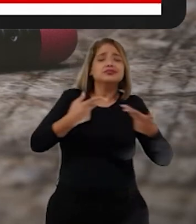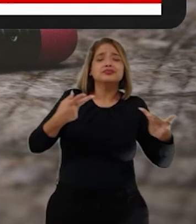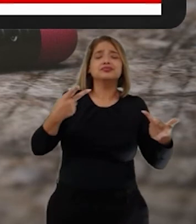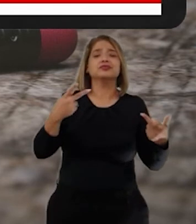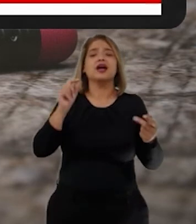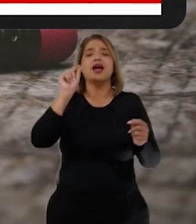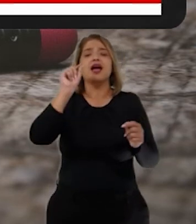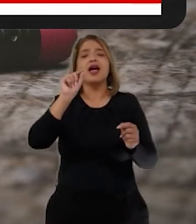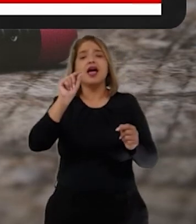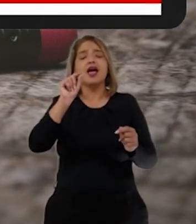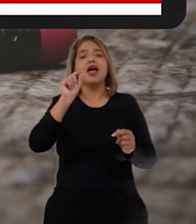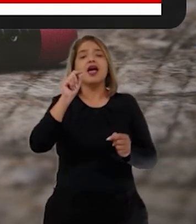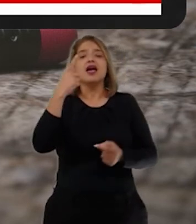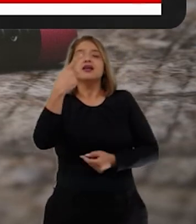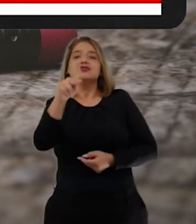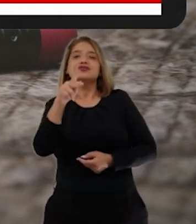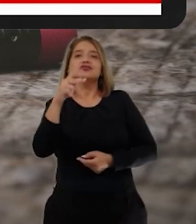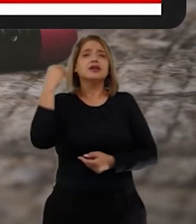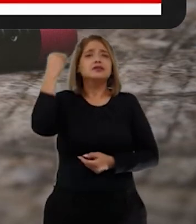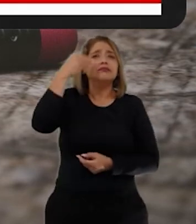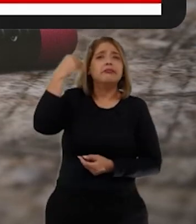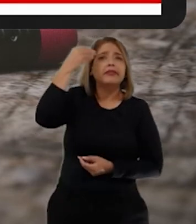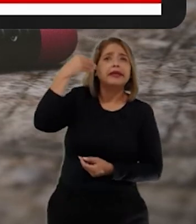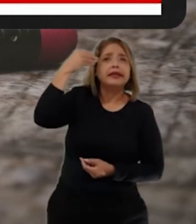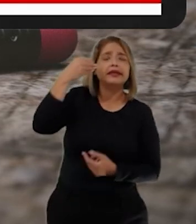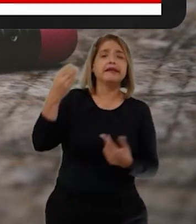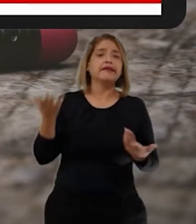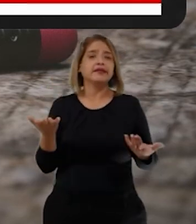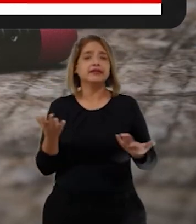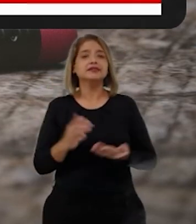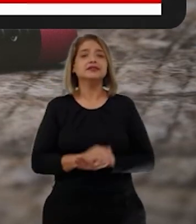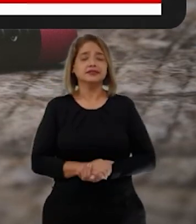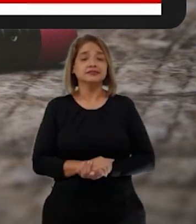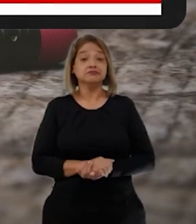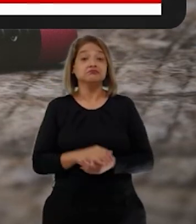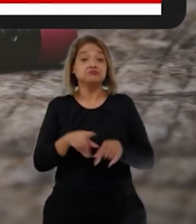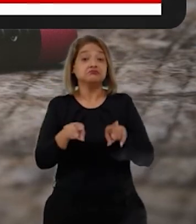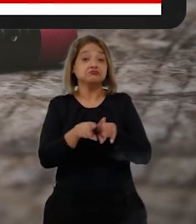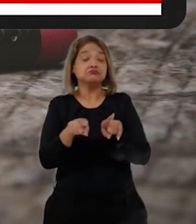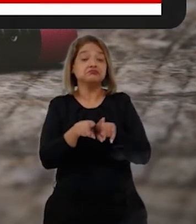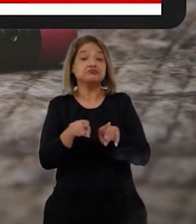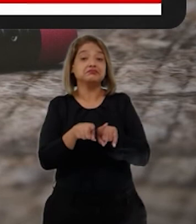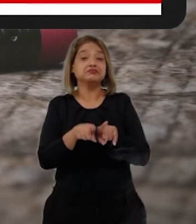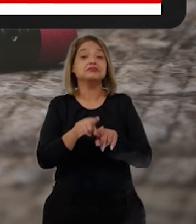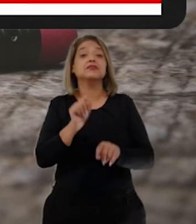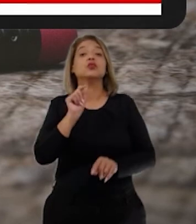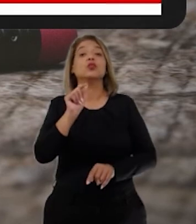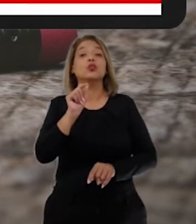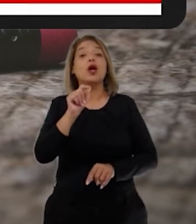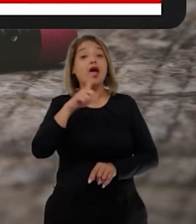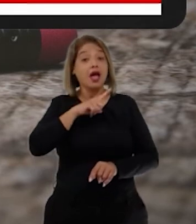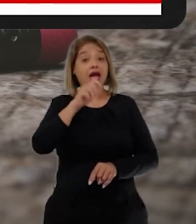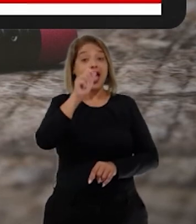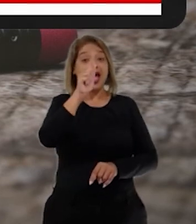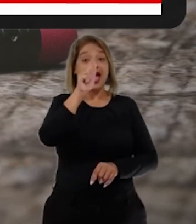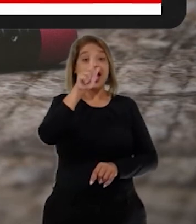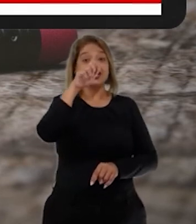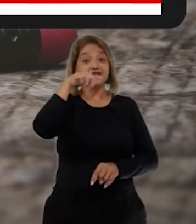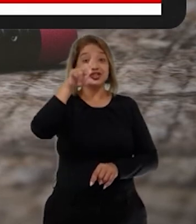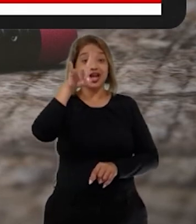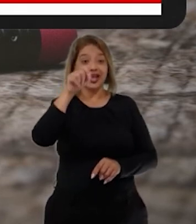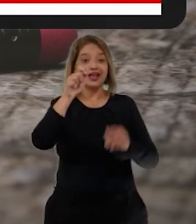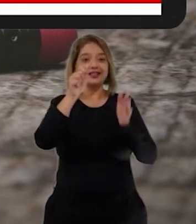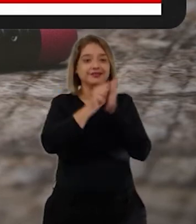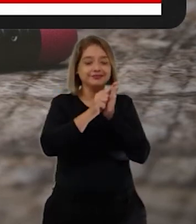você, todas as suas experiências. Tem também agenda que você